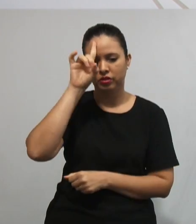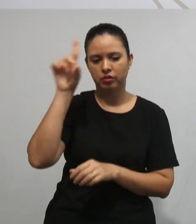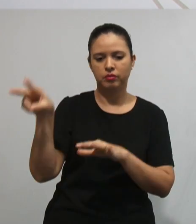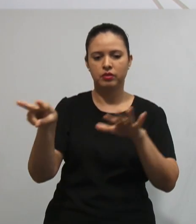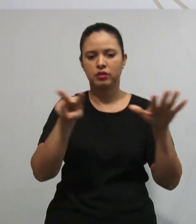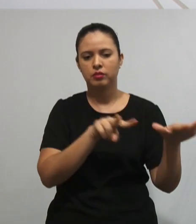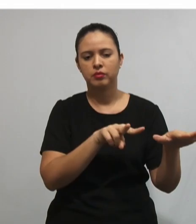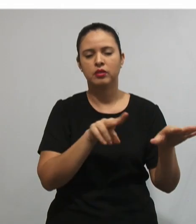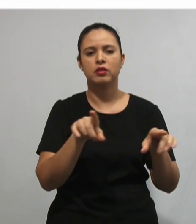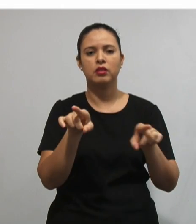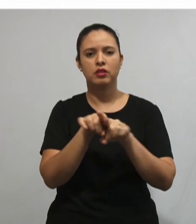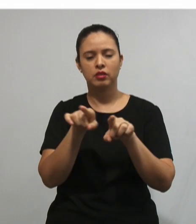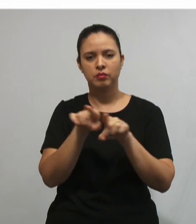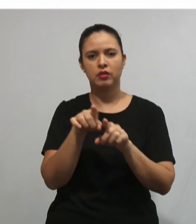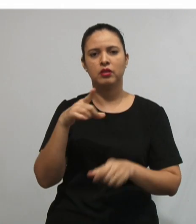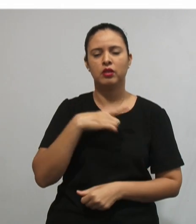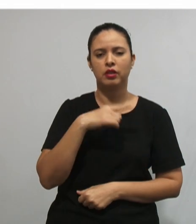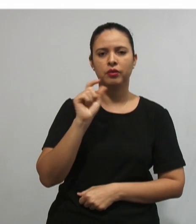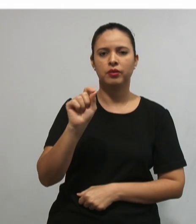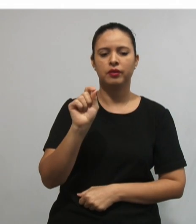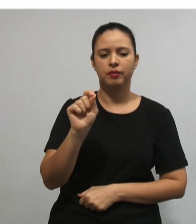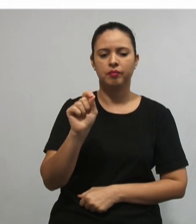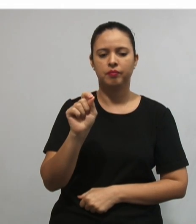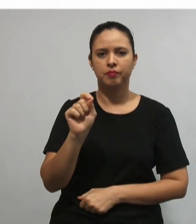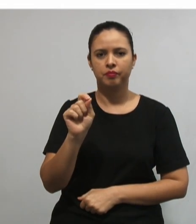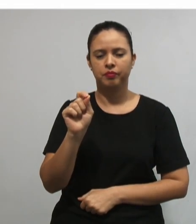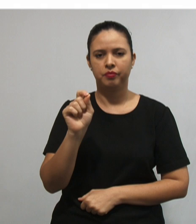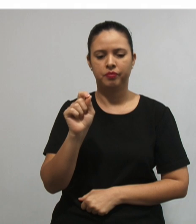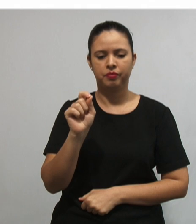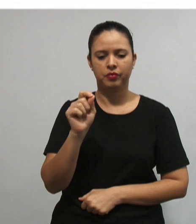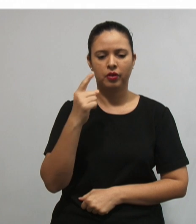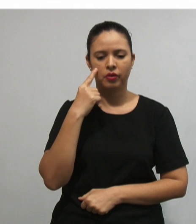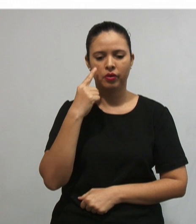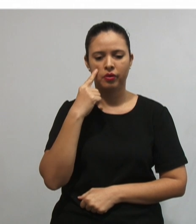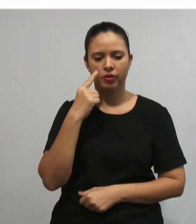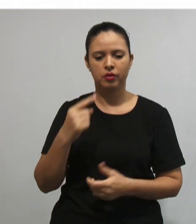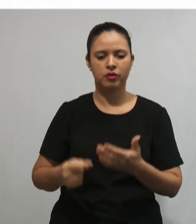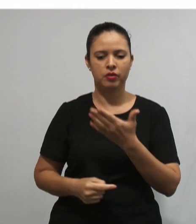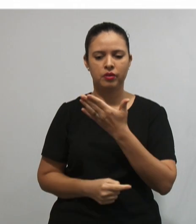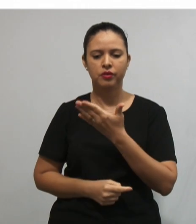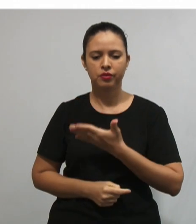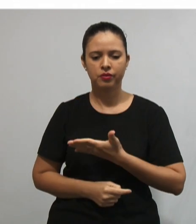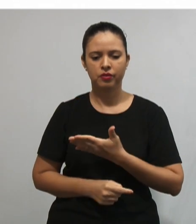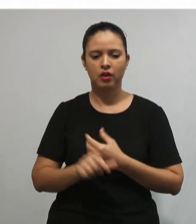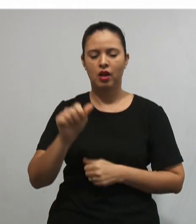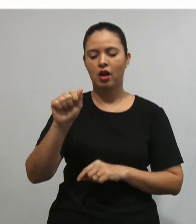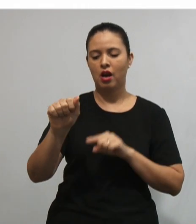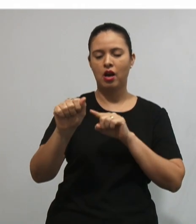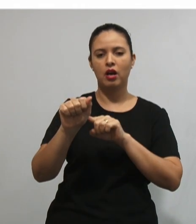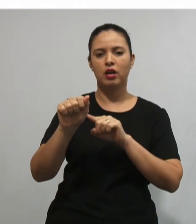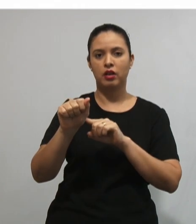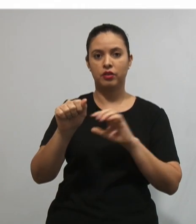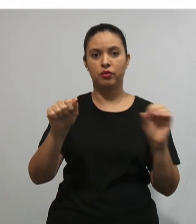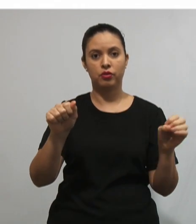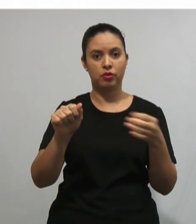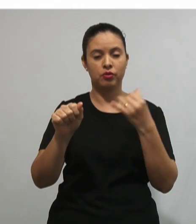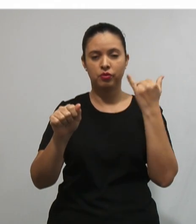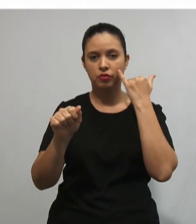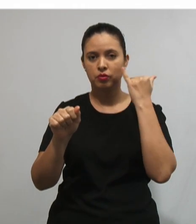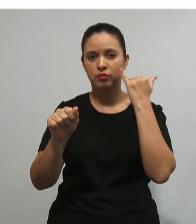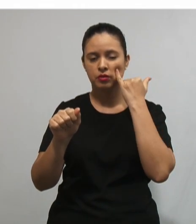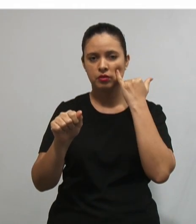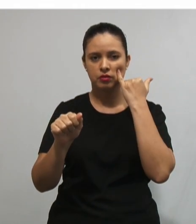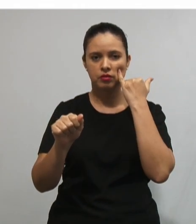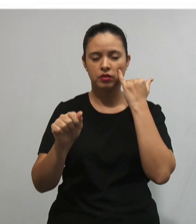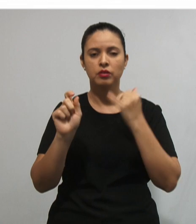semana. e nós temos também aqui, né, esse, né, esse A, que é a nova informação, ela é